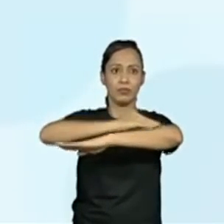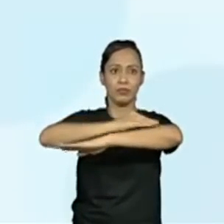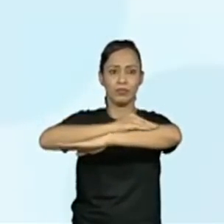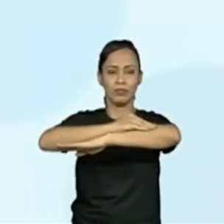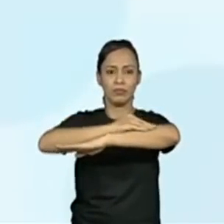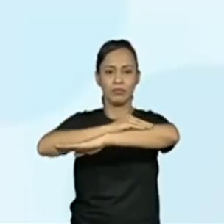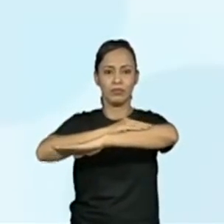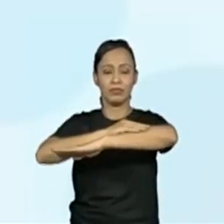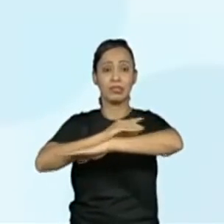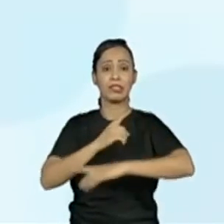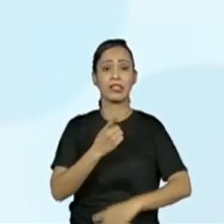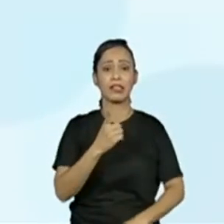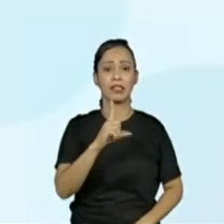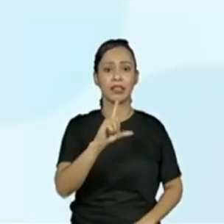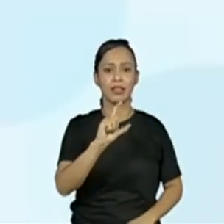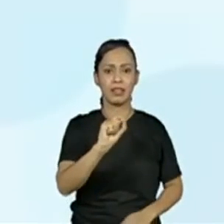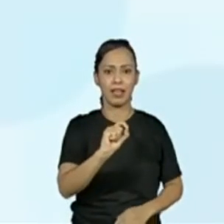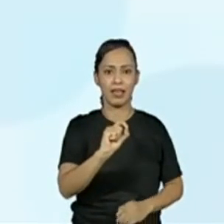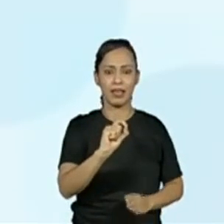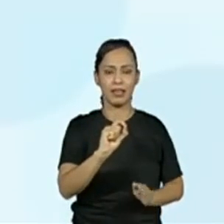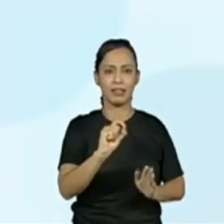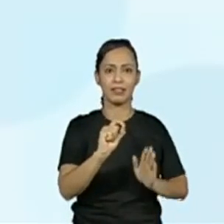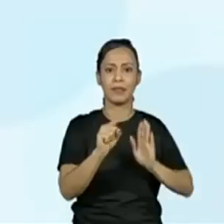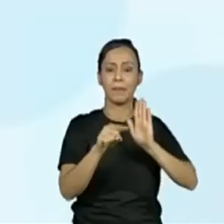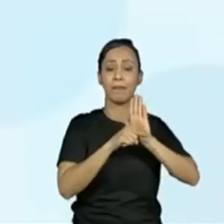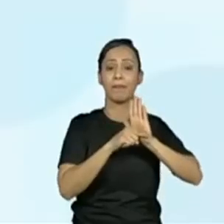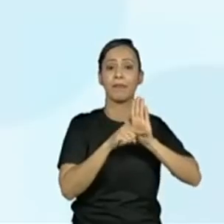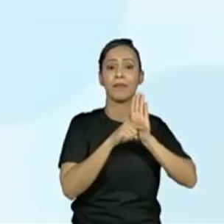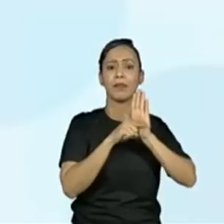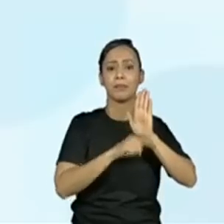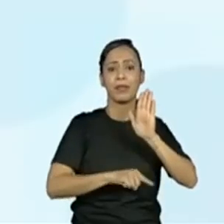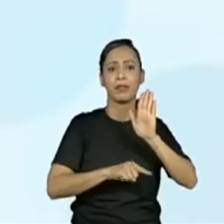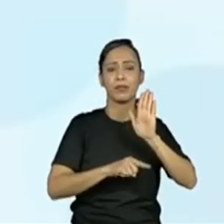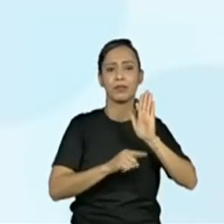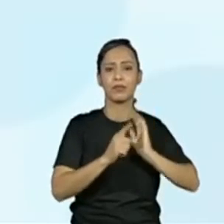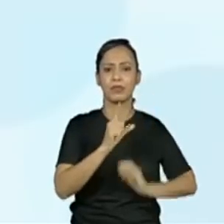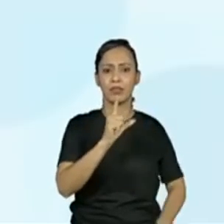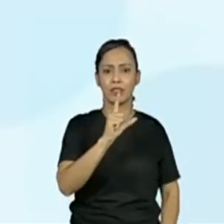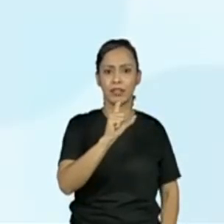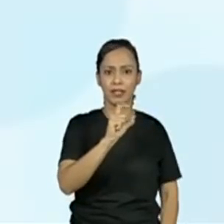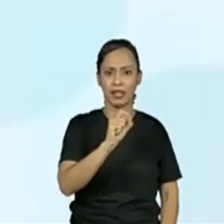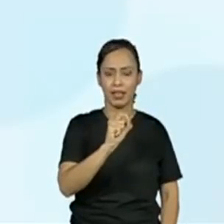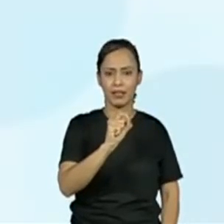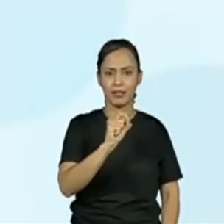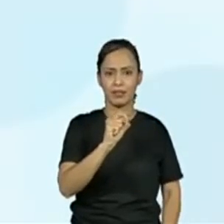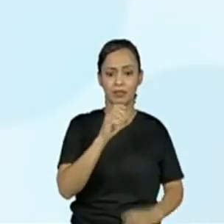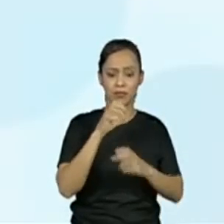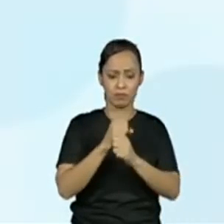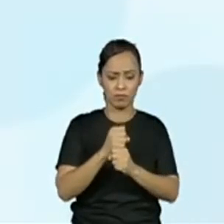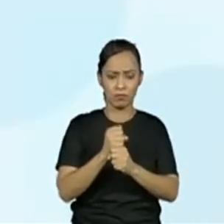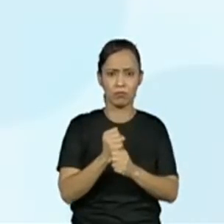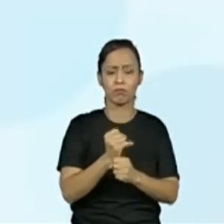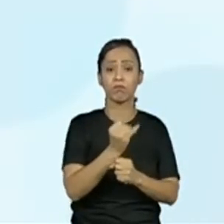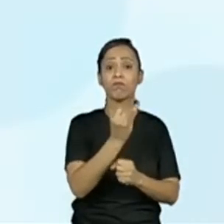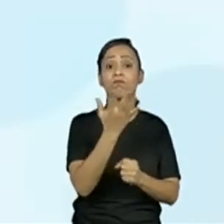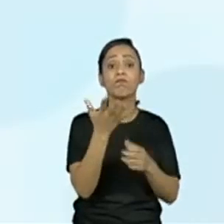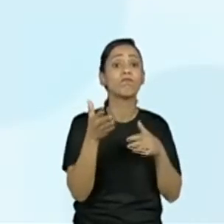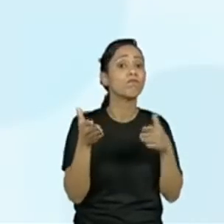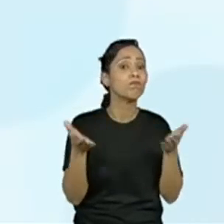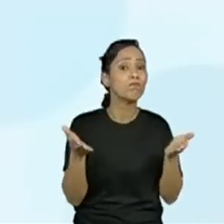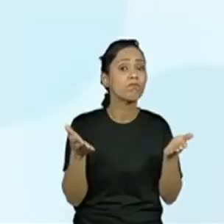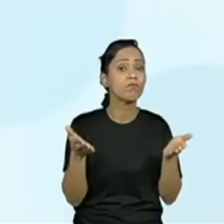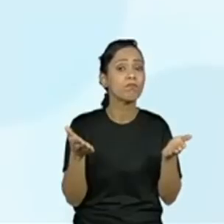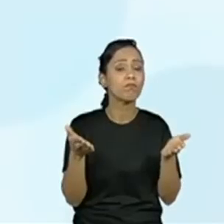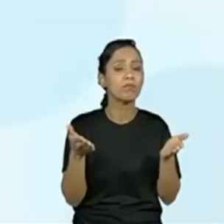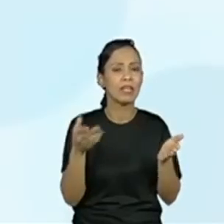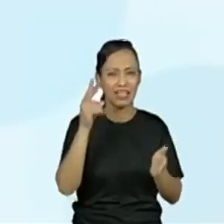Então ele parte do 10 menos 10 e chega em que ponto? Em que número? Vocês se lembram daquela regrinha?